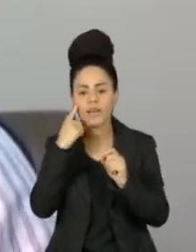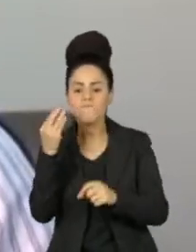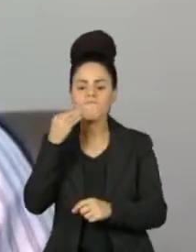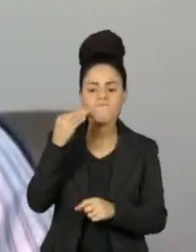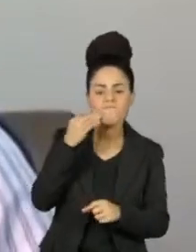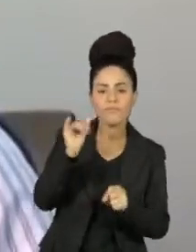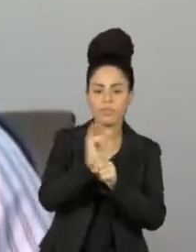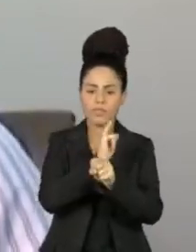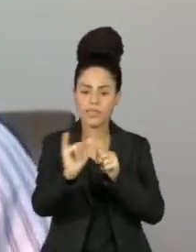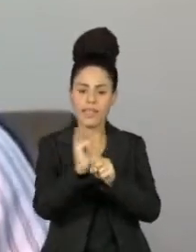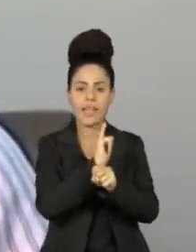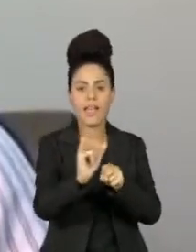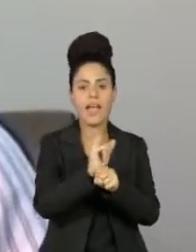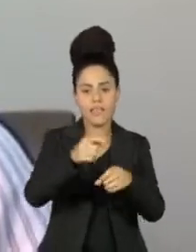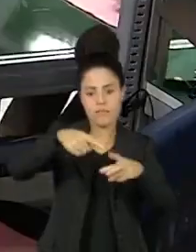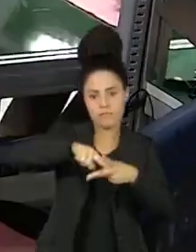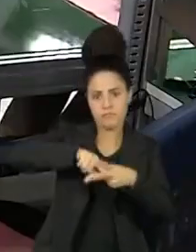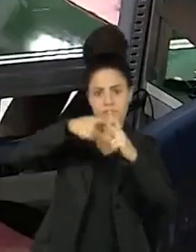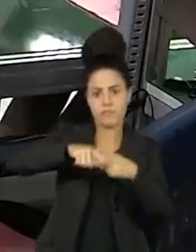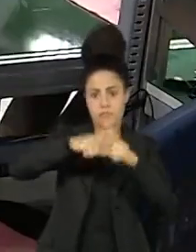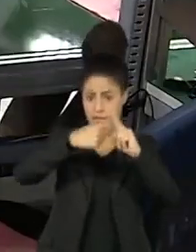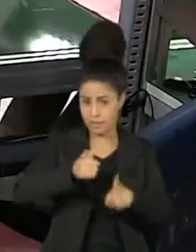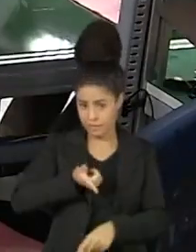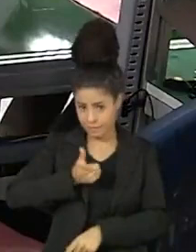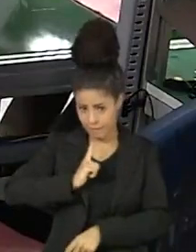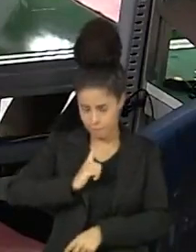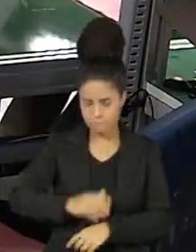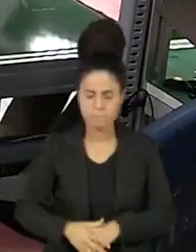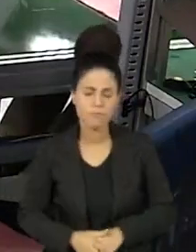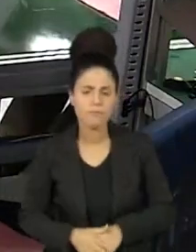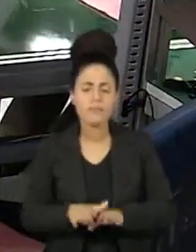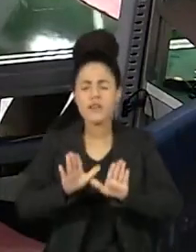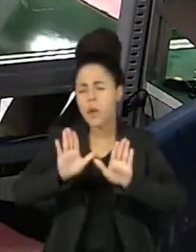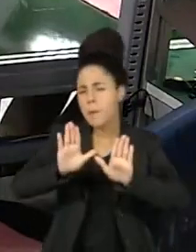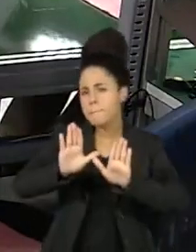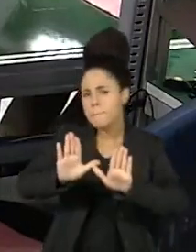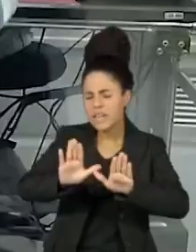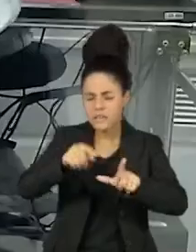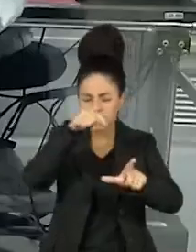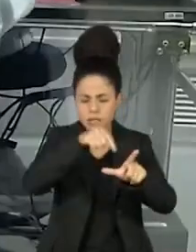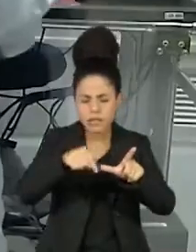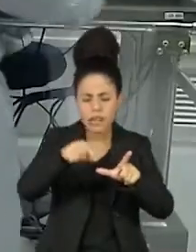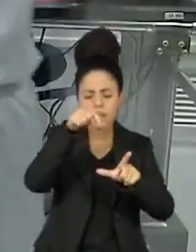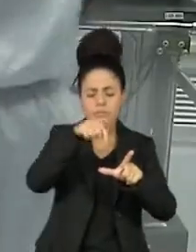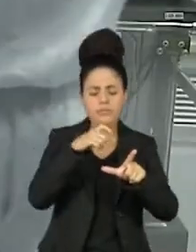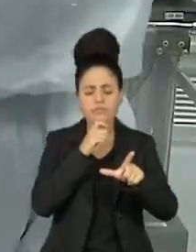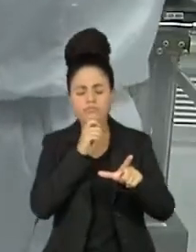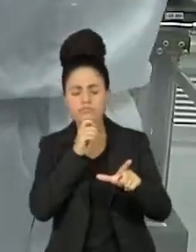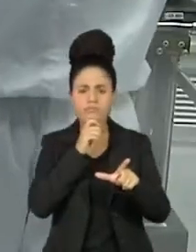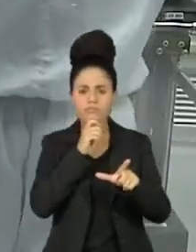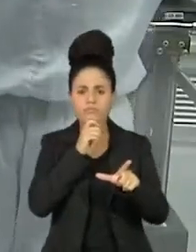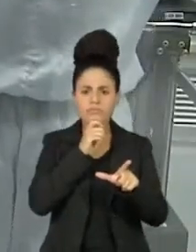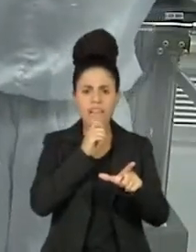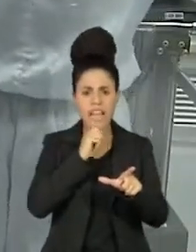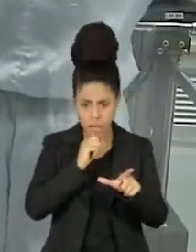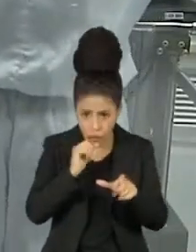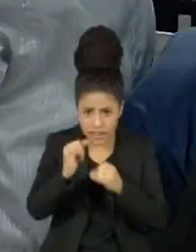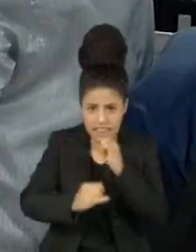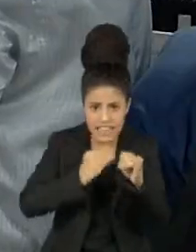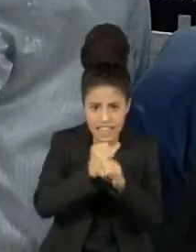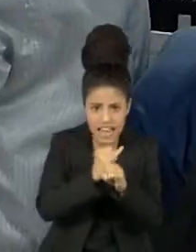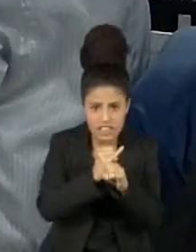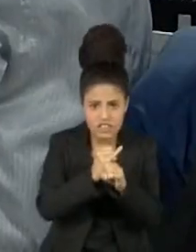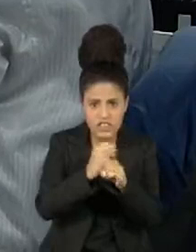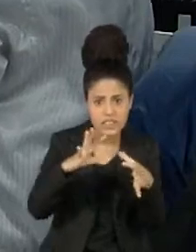adequadamente pela equipe técnica do tribunal. O mais importante, no entanto, é dizer que a urna não tem qualquer conexão com a internet, nem